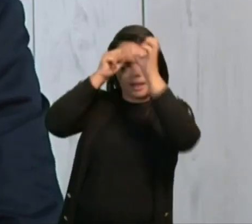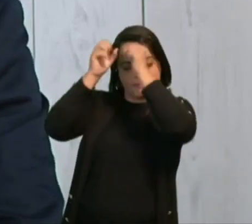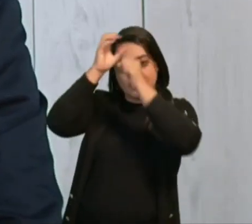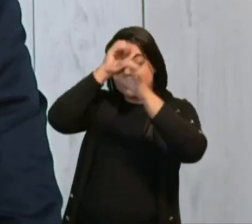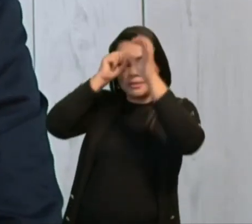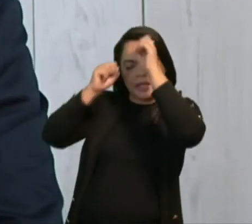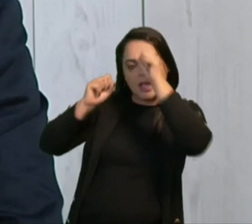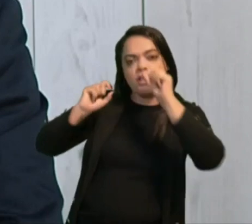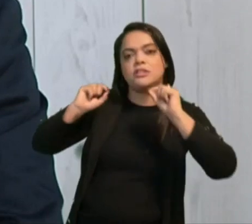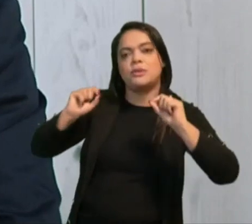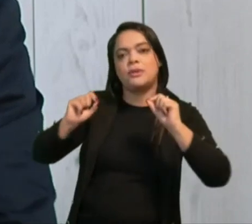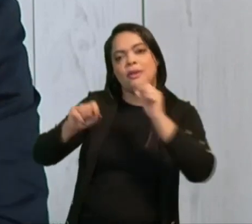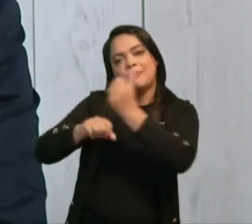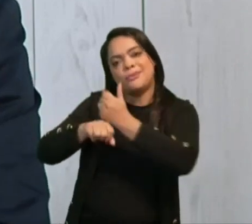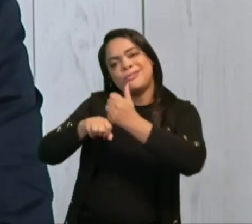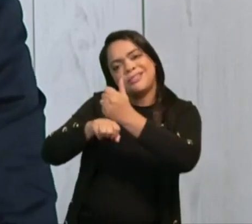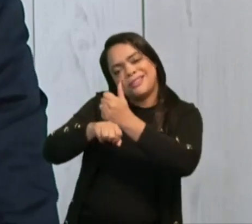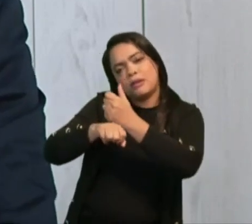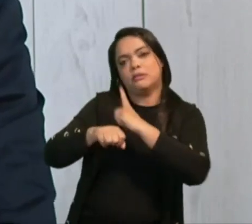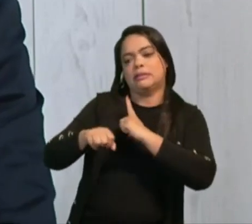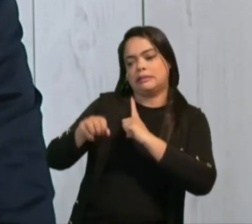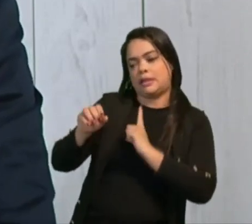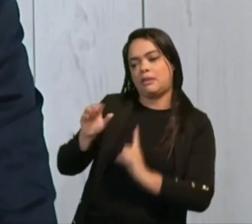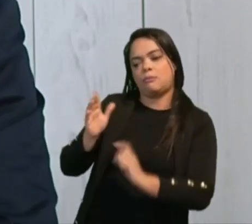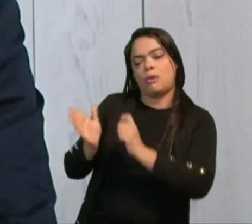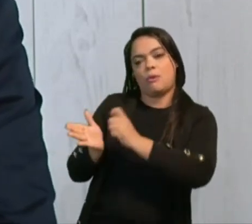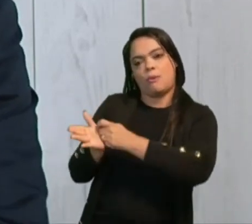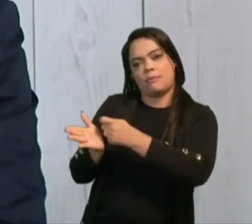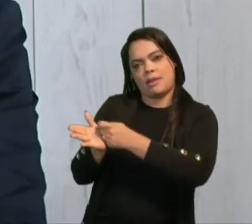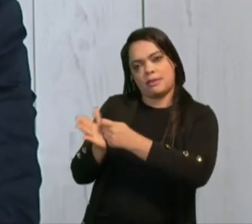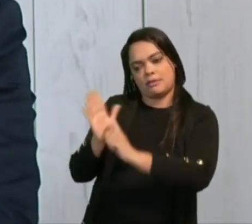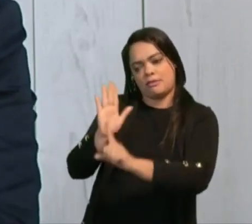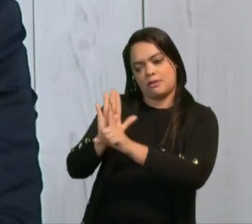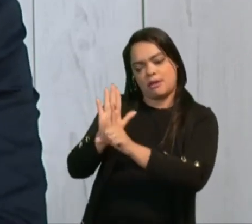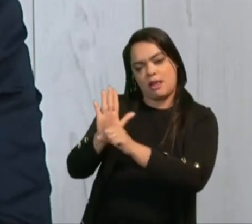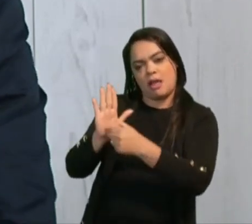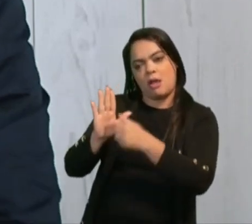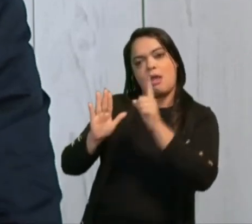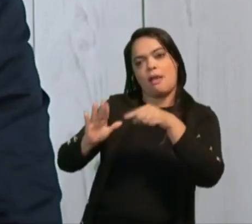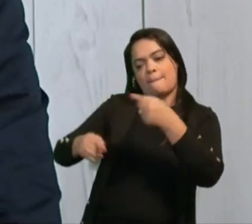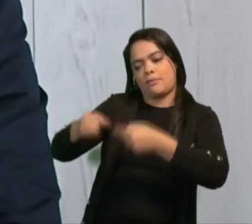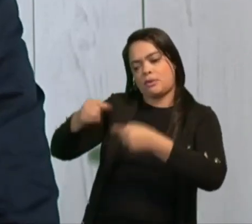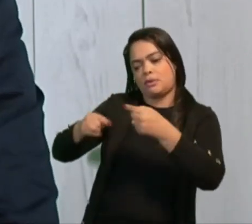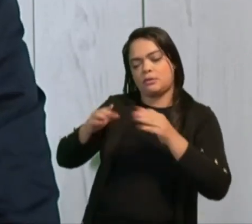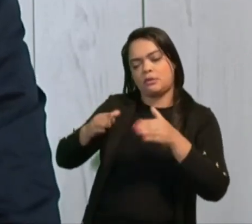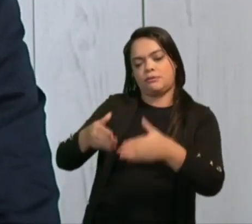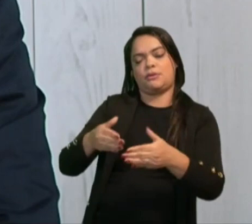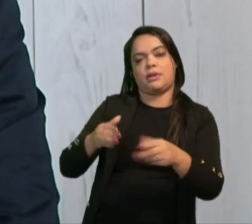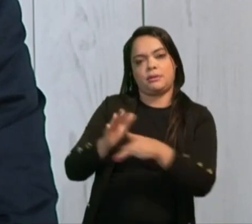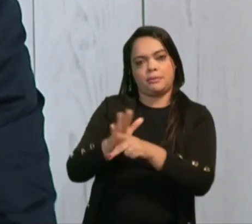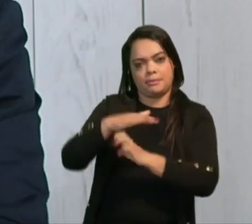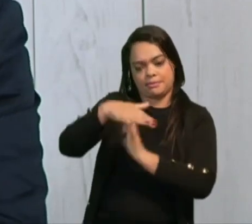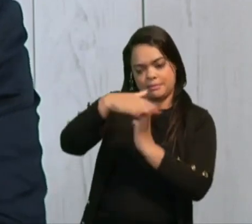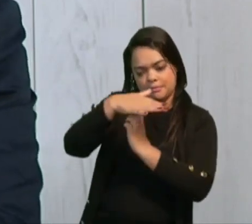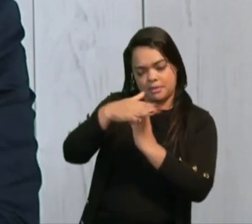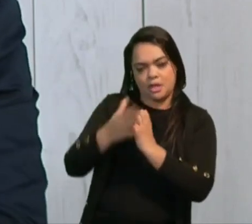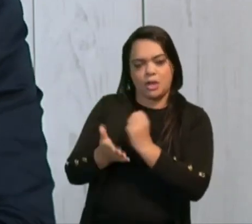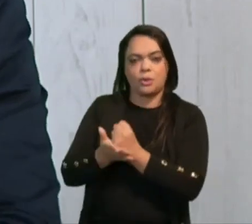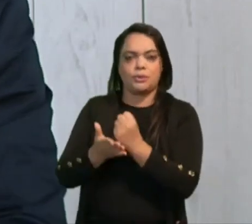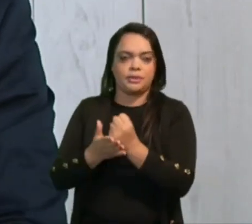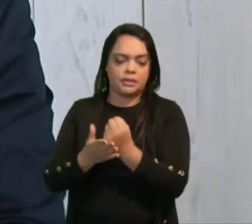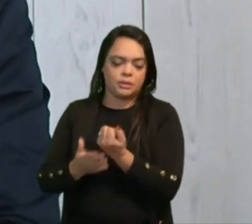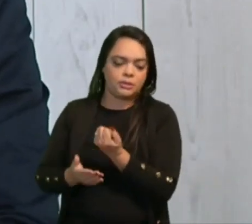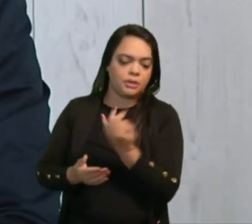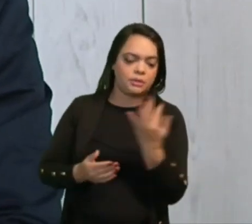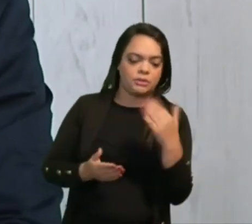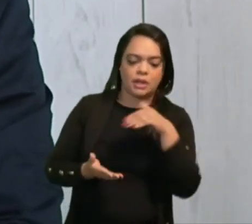está prevista como uma obrigação da empresa. uma política pública a ser cumprida pela empresa. A contratação desse número